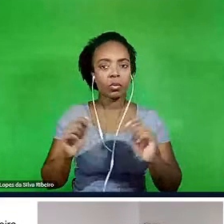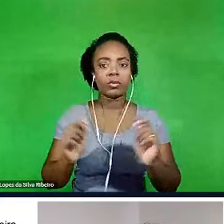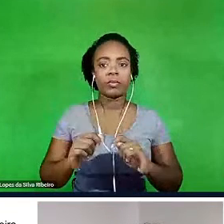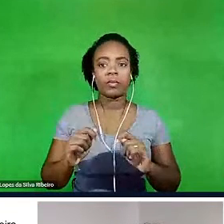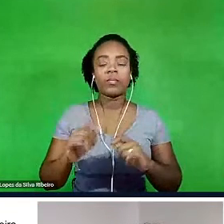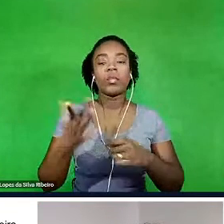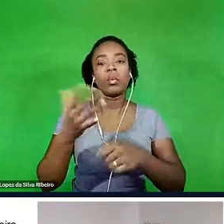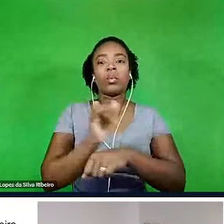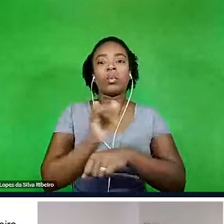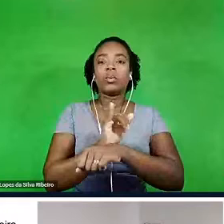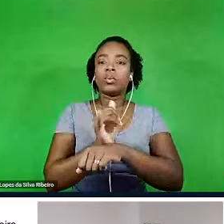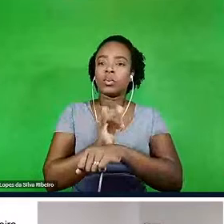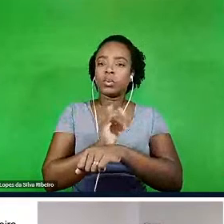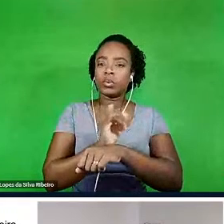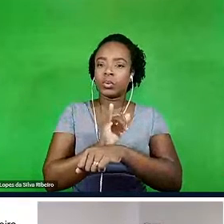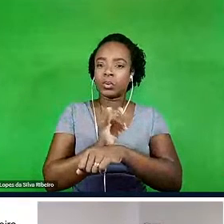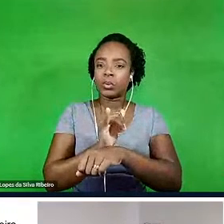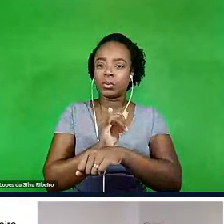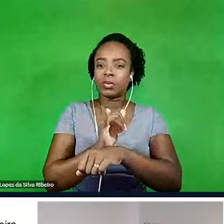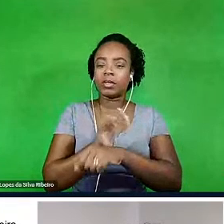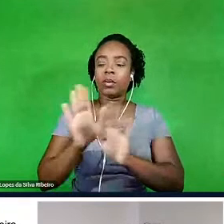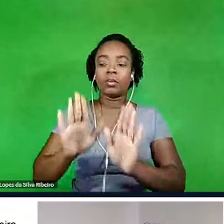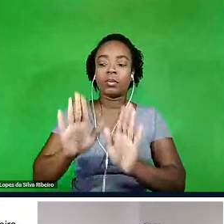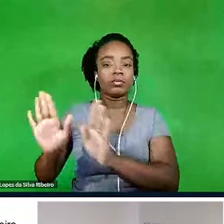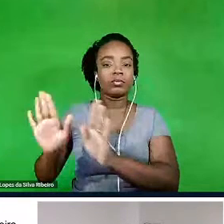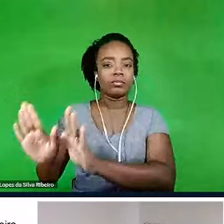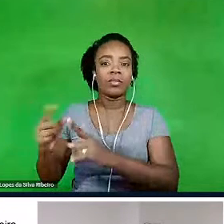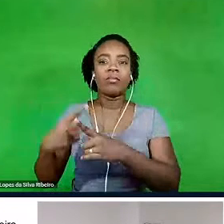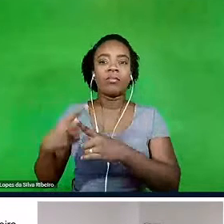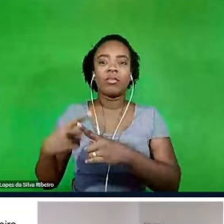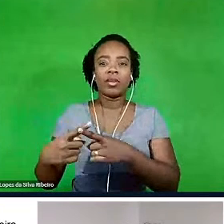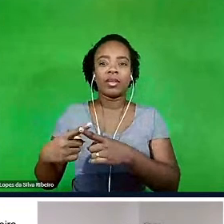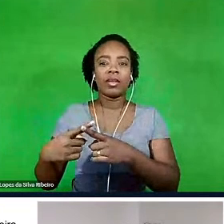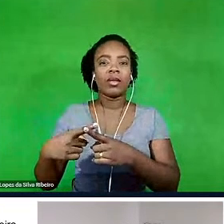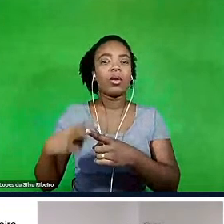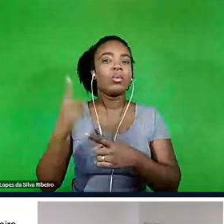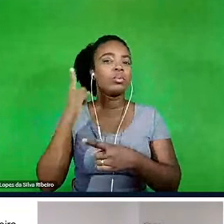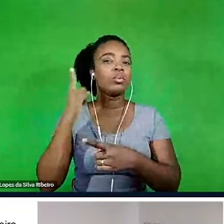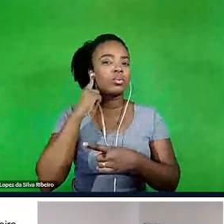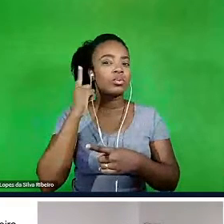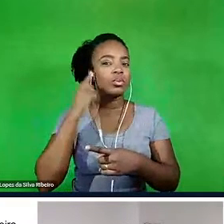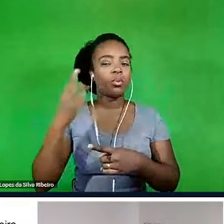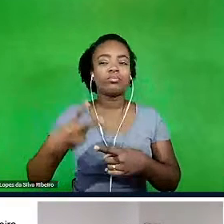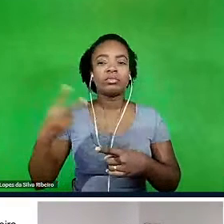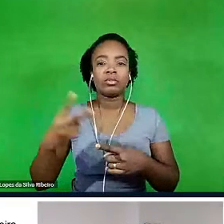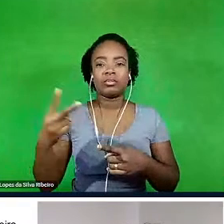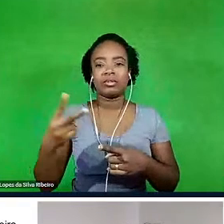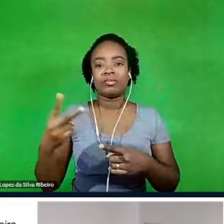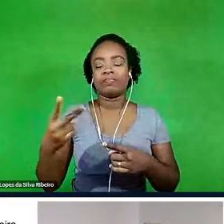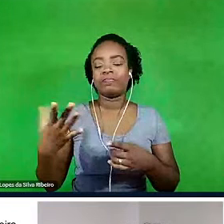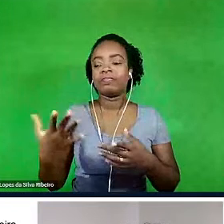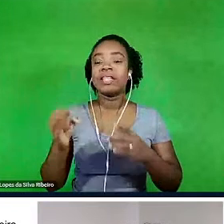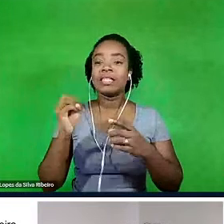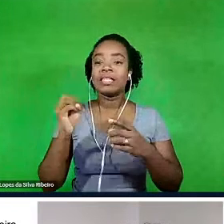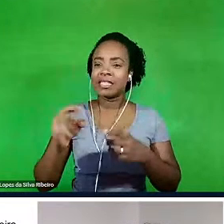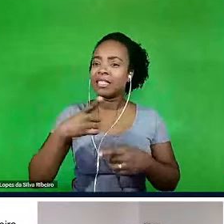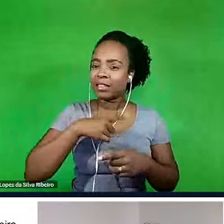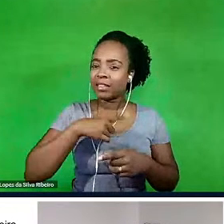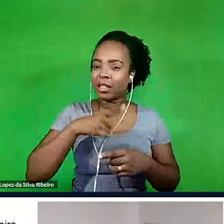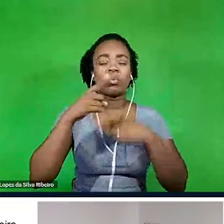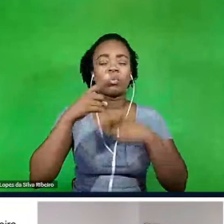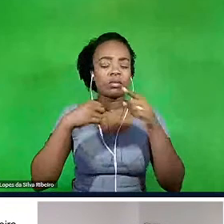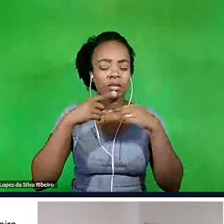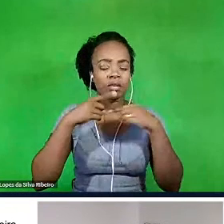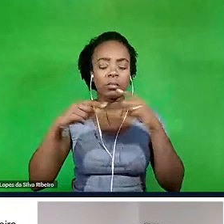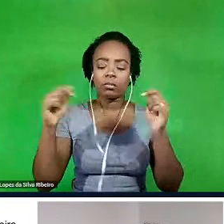duplo, aí se tiver, eu gostaria que, por favor, alguém me comunicasse aqui se tem alguma dúvida, alguma coisa que desejo que eu fale, que eu